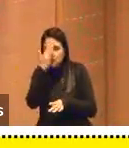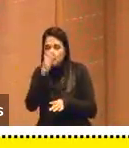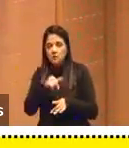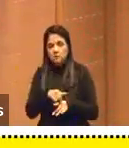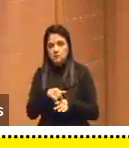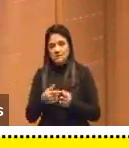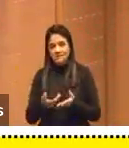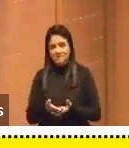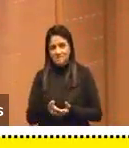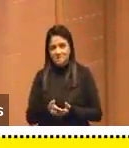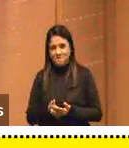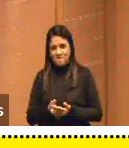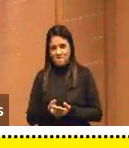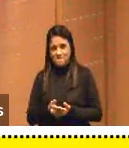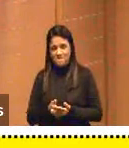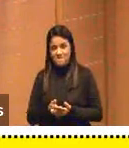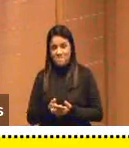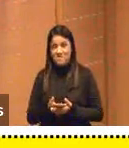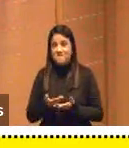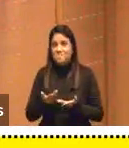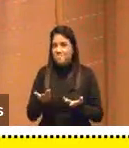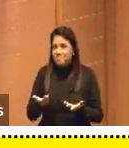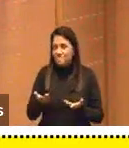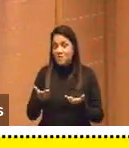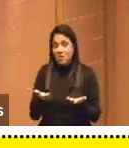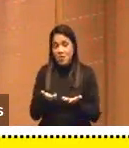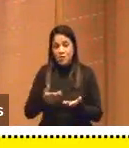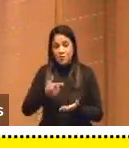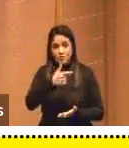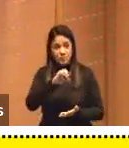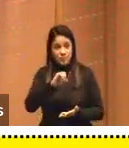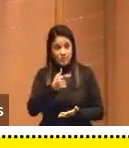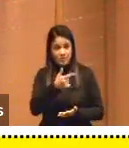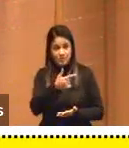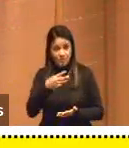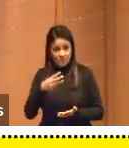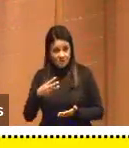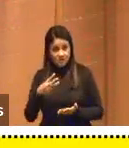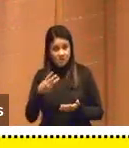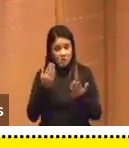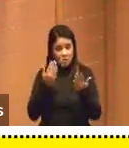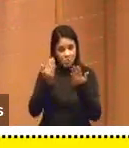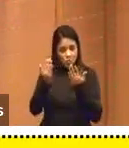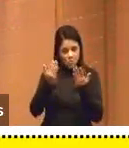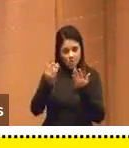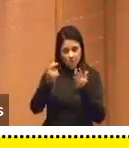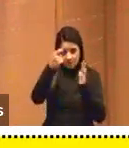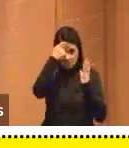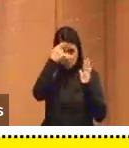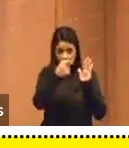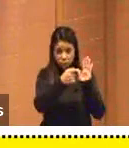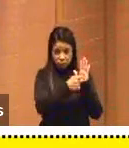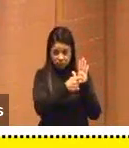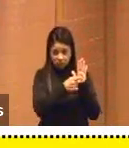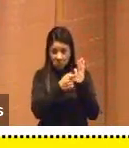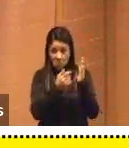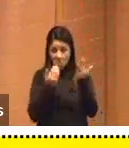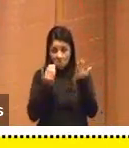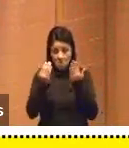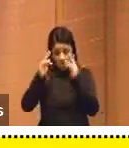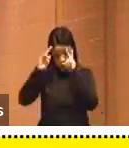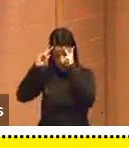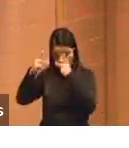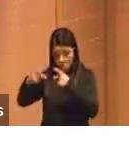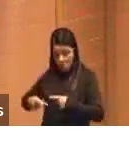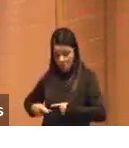enfim, e hoje, se nós estamos em 2023 comparando a inteligência artificial com a inteligência de um ser humano, pelo menos esse